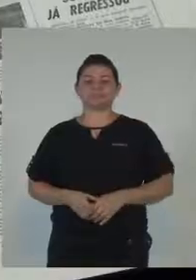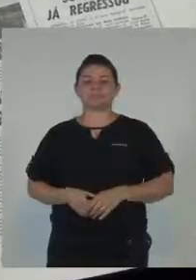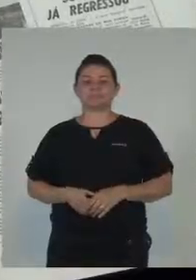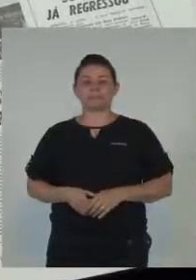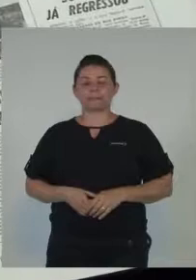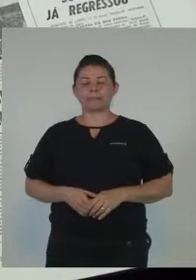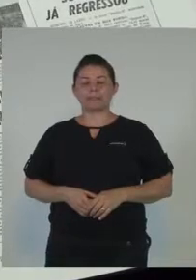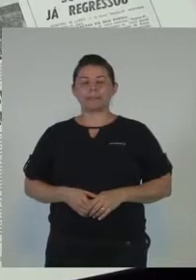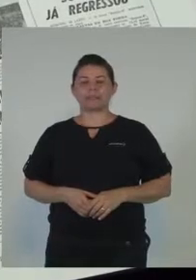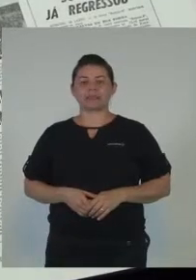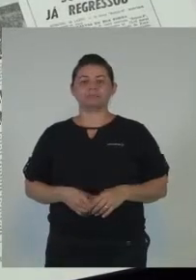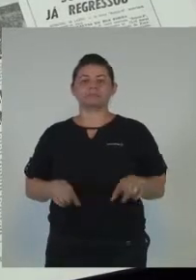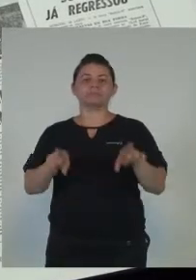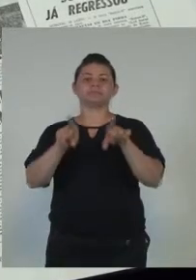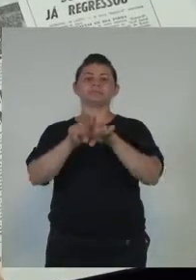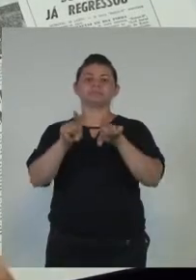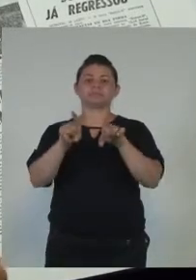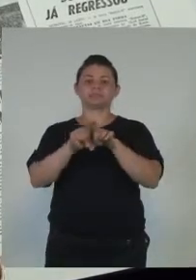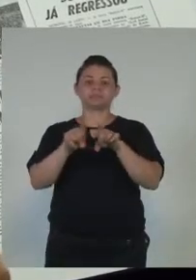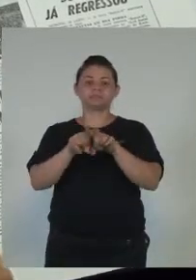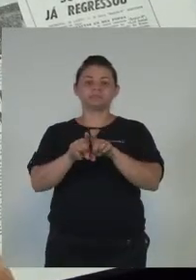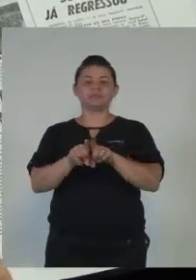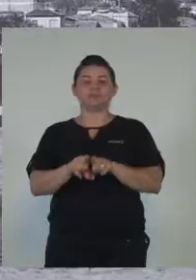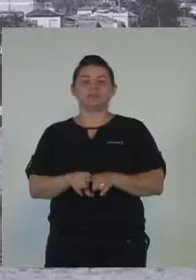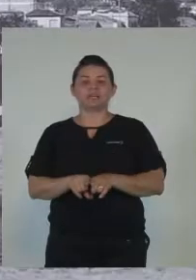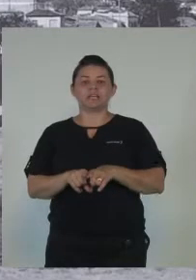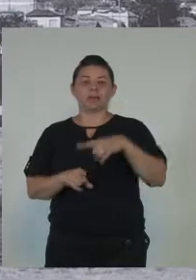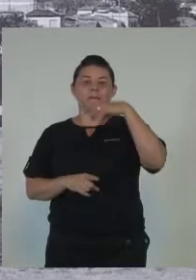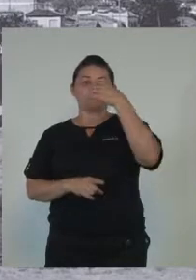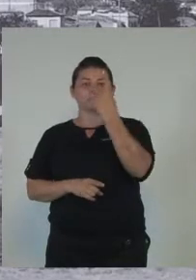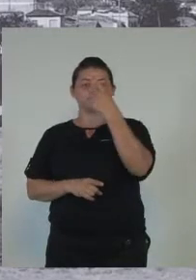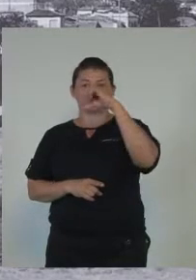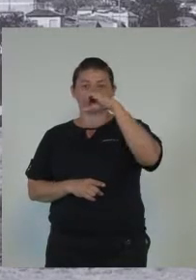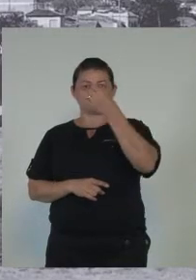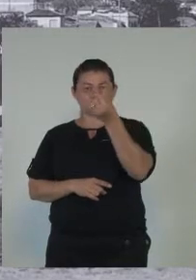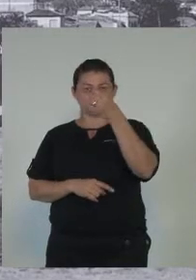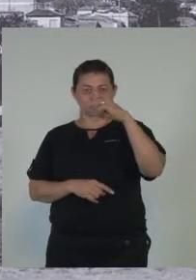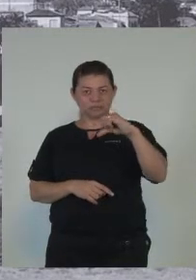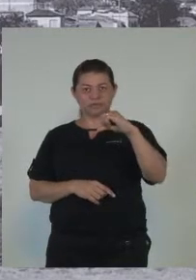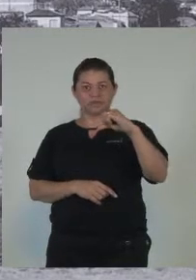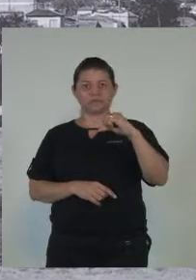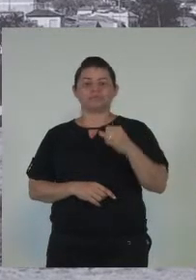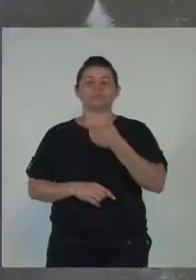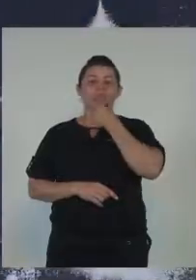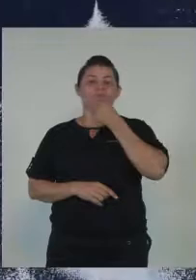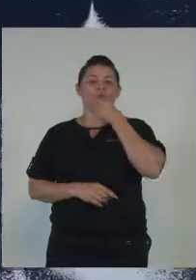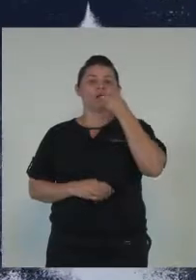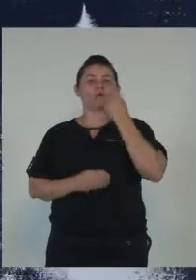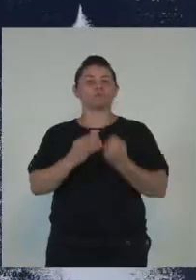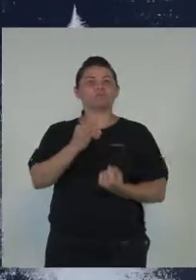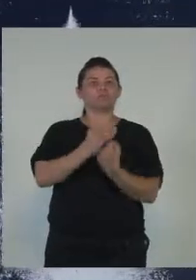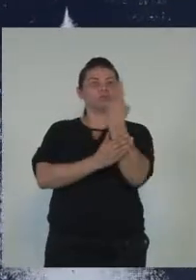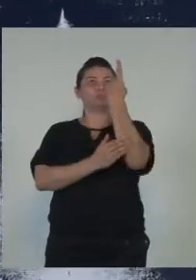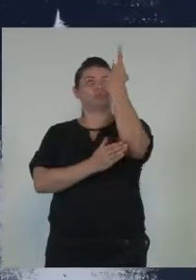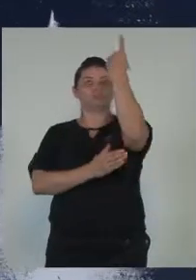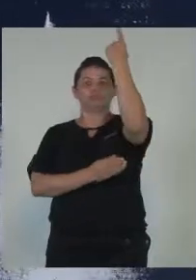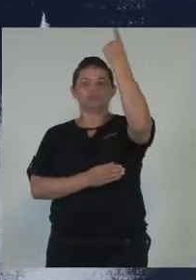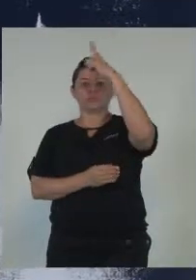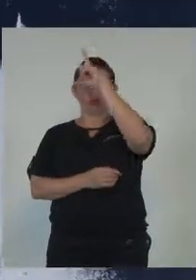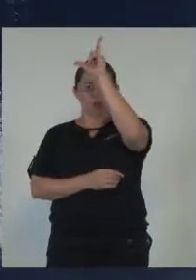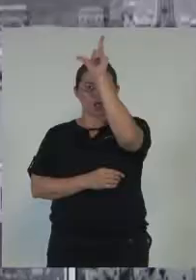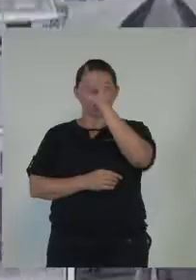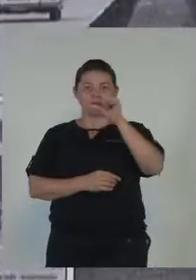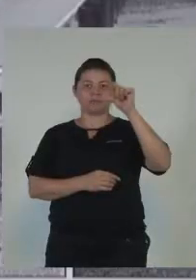Olhando mais longe no tempo, quem não acredita que o homem pisou na lua, está aí a prova. Foi em 1969.